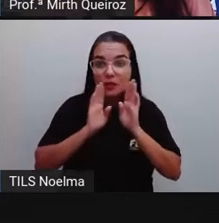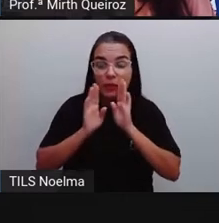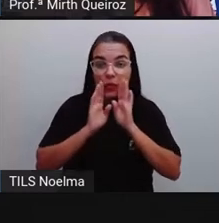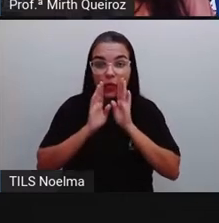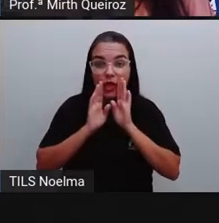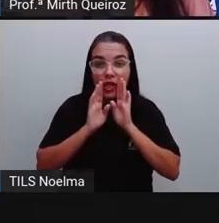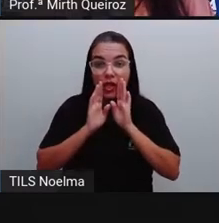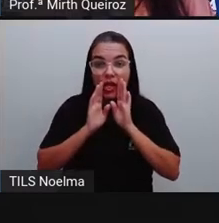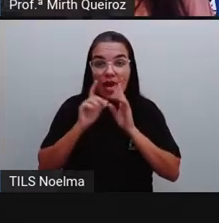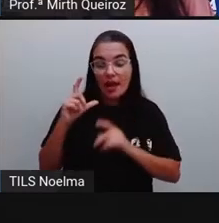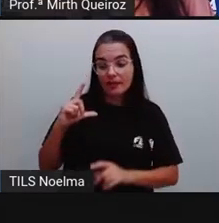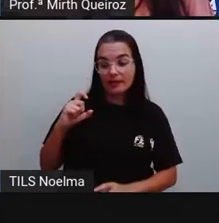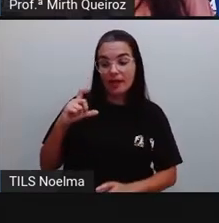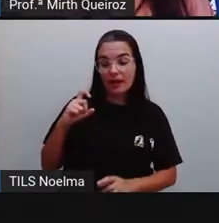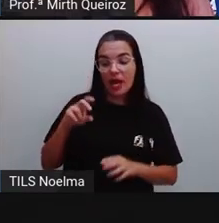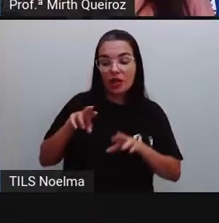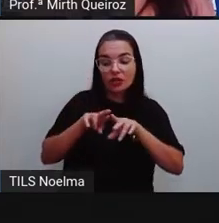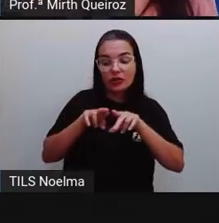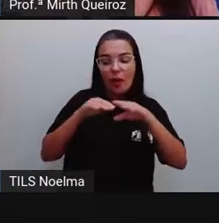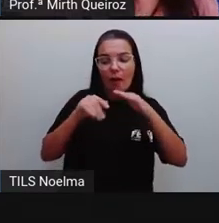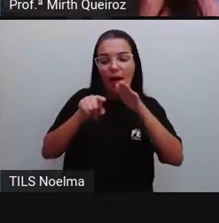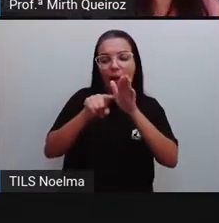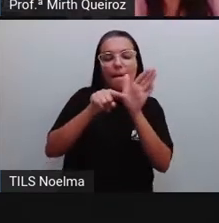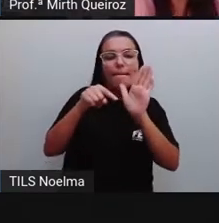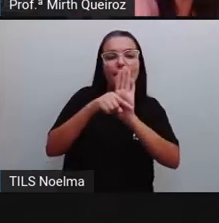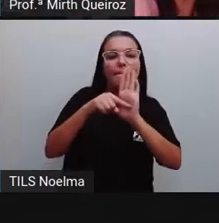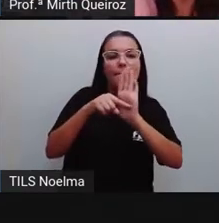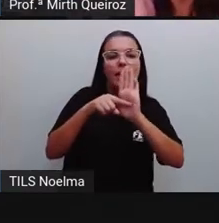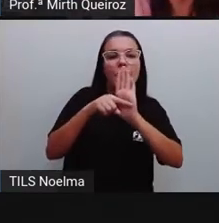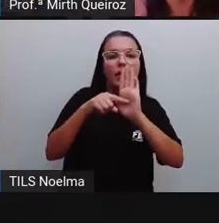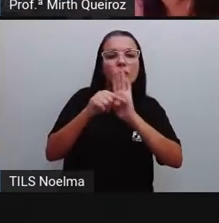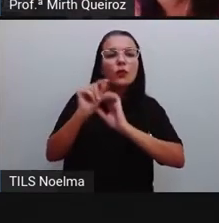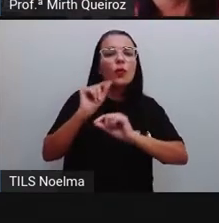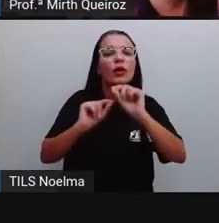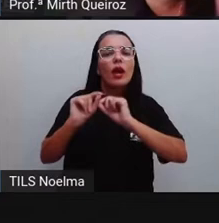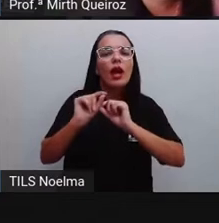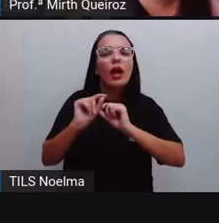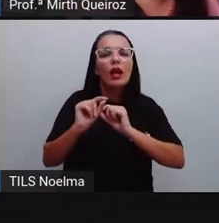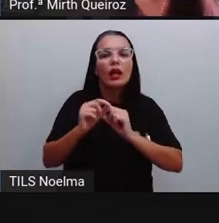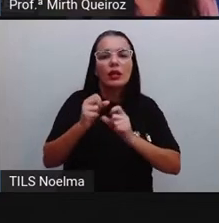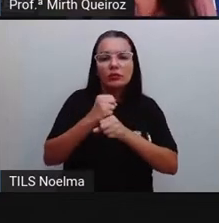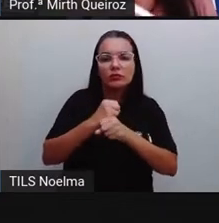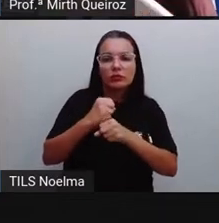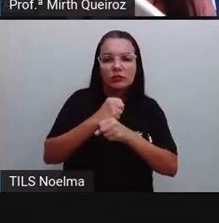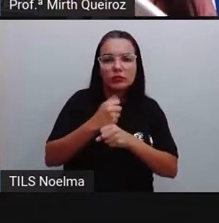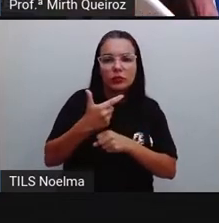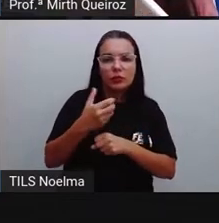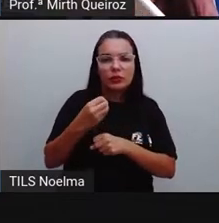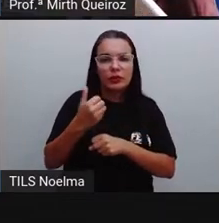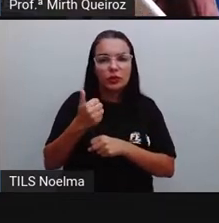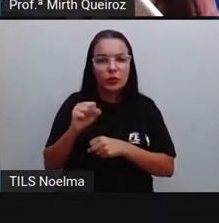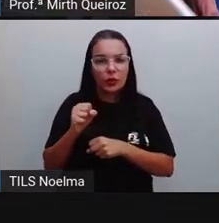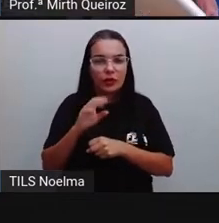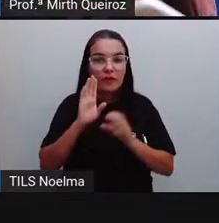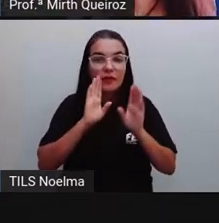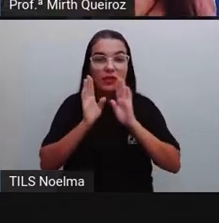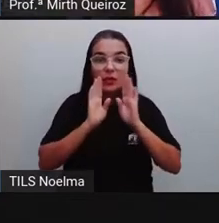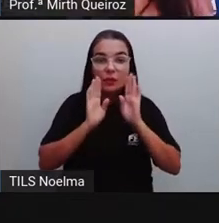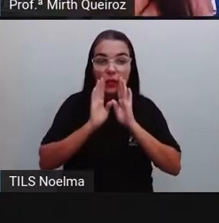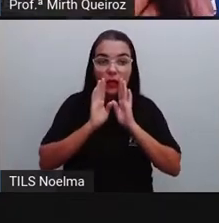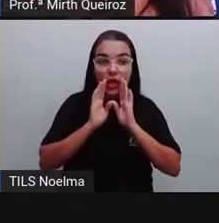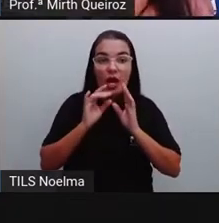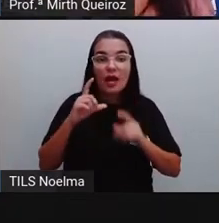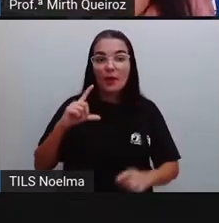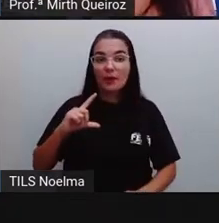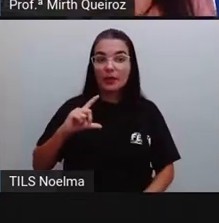Instagram em 2018? Para isso, a gente precisa fazer uma continha, né? O Facebook